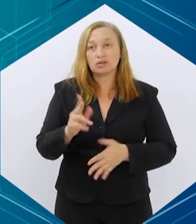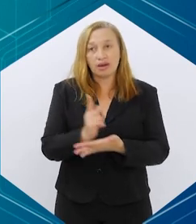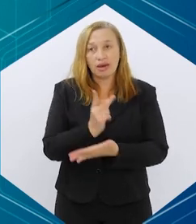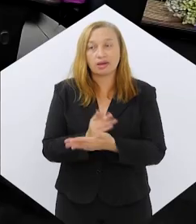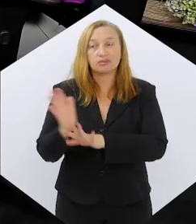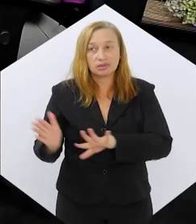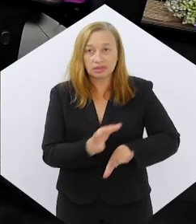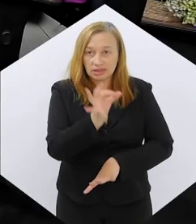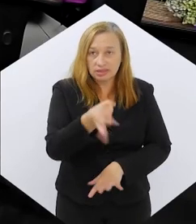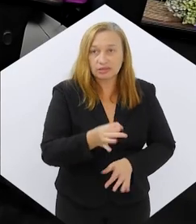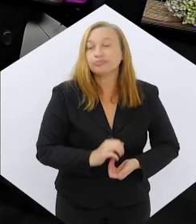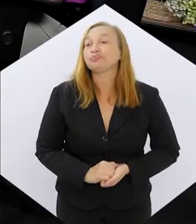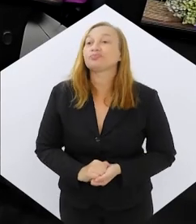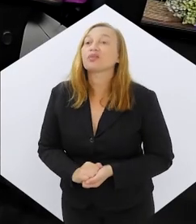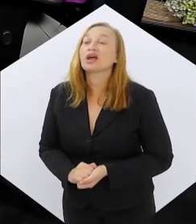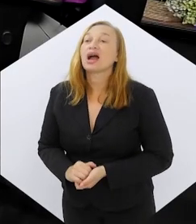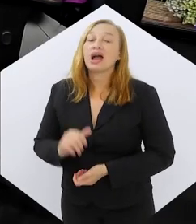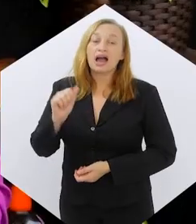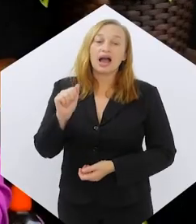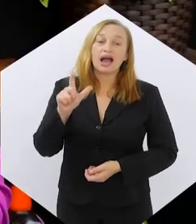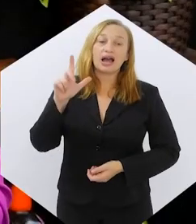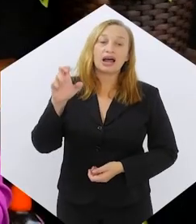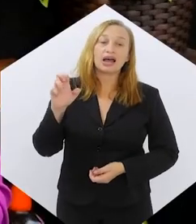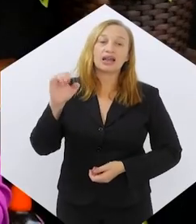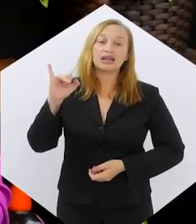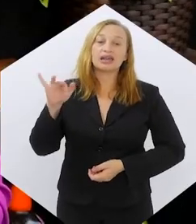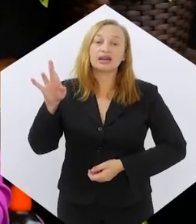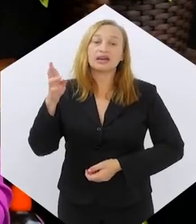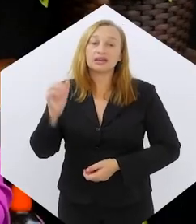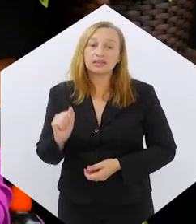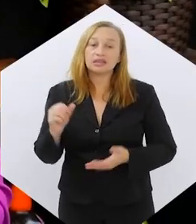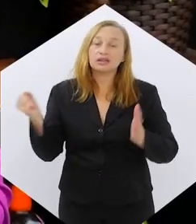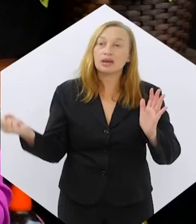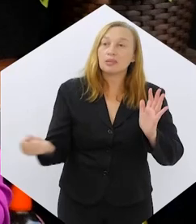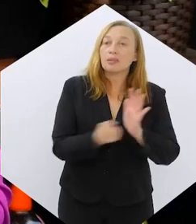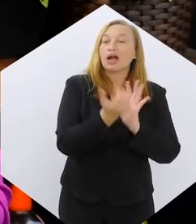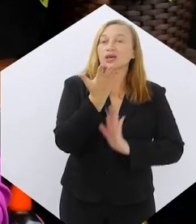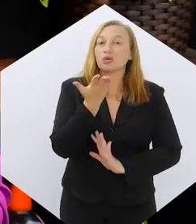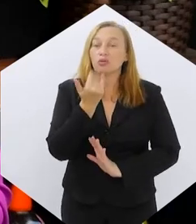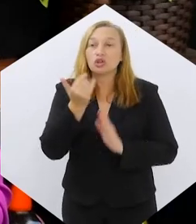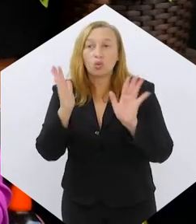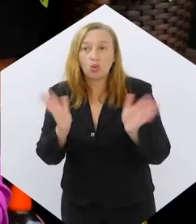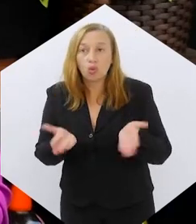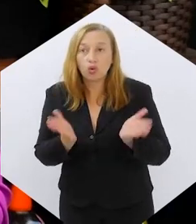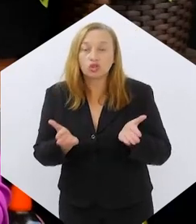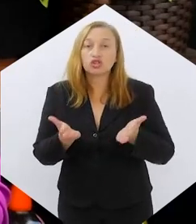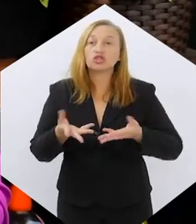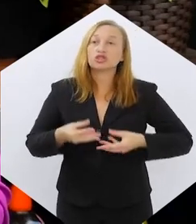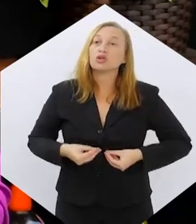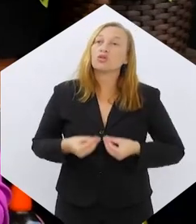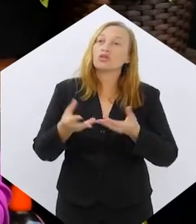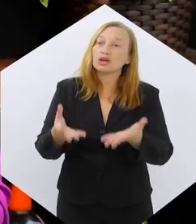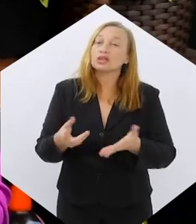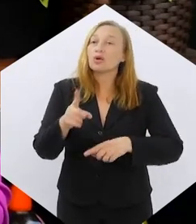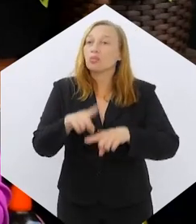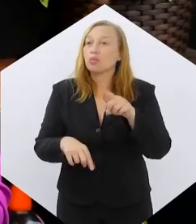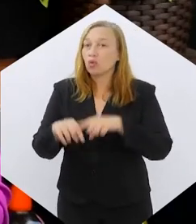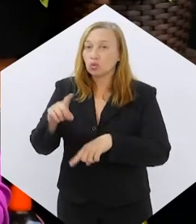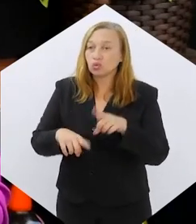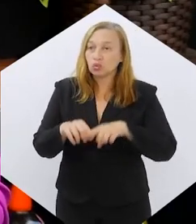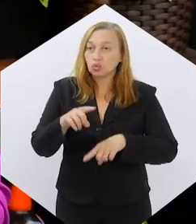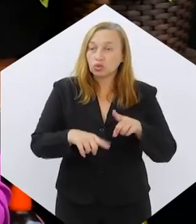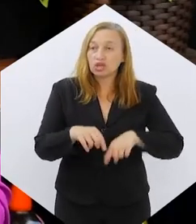Tá certo. E, Leandra, existem marcas hoje de alimentos que já estão oferecendo